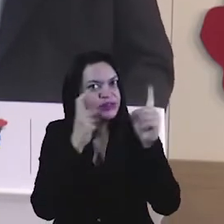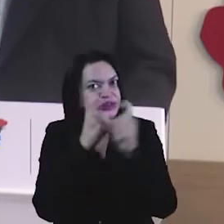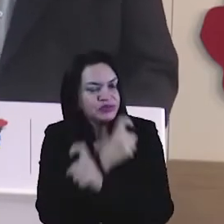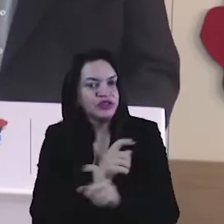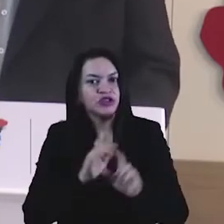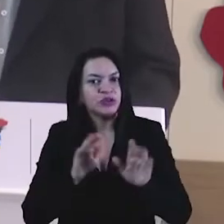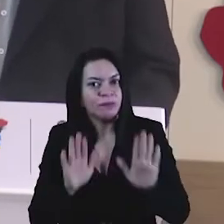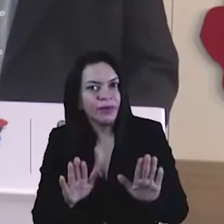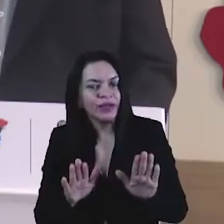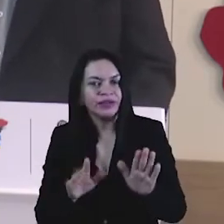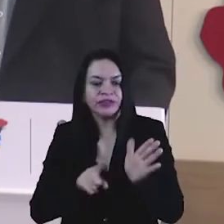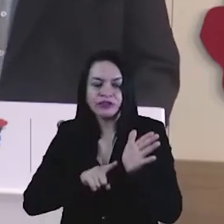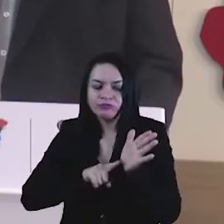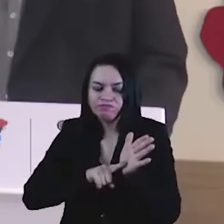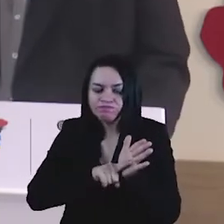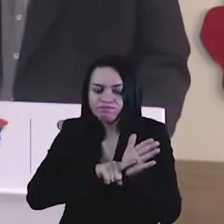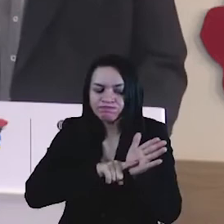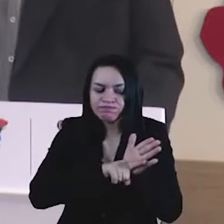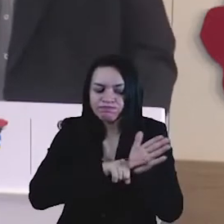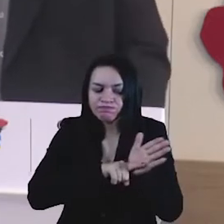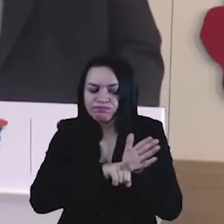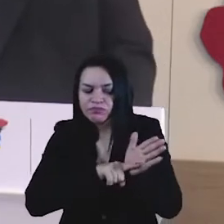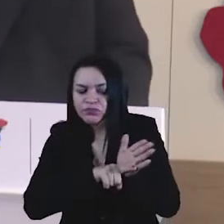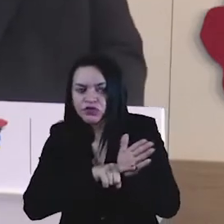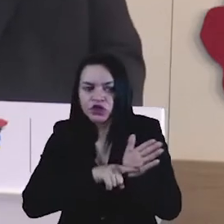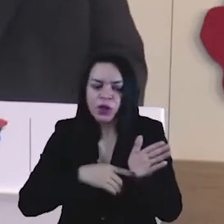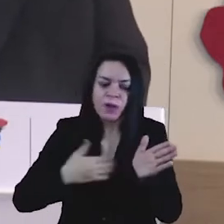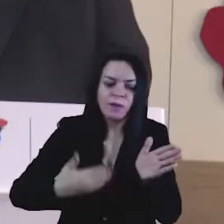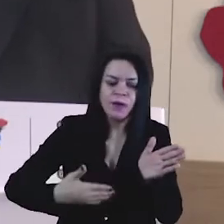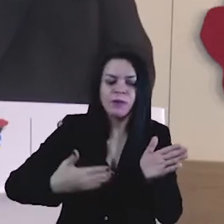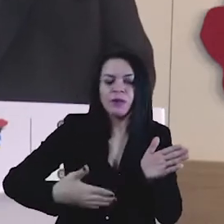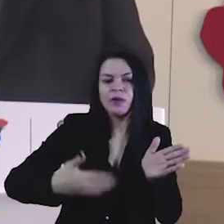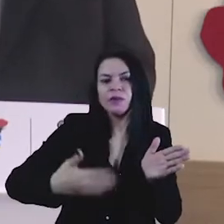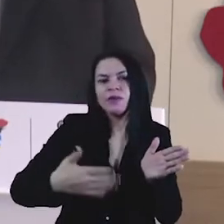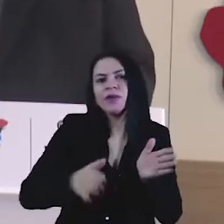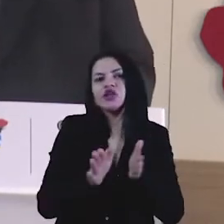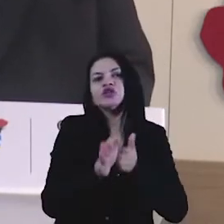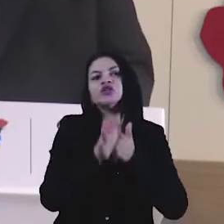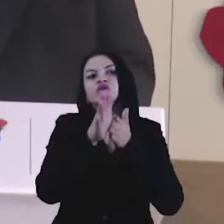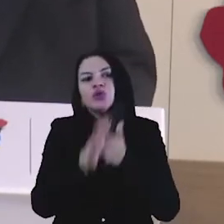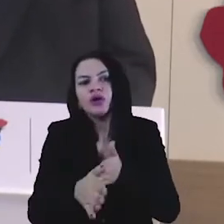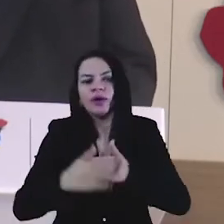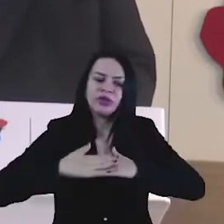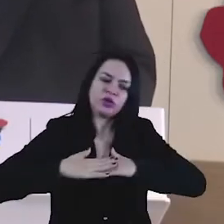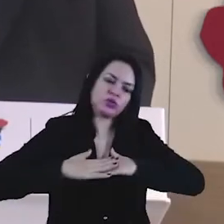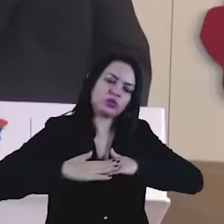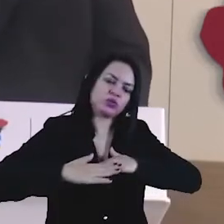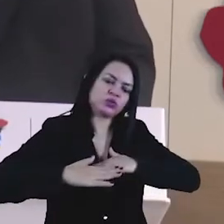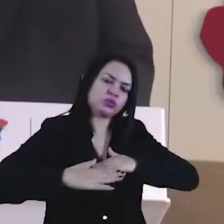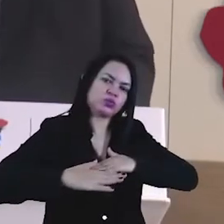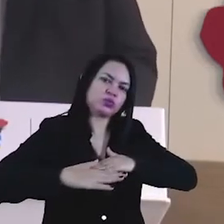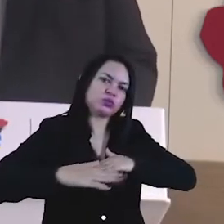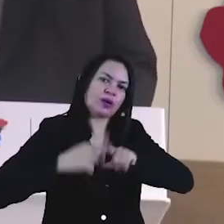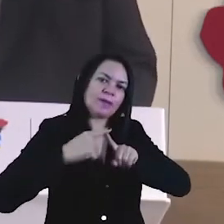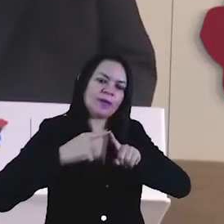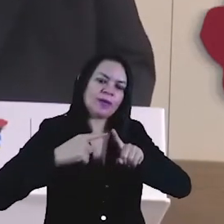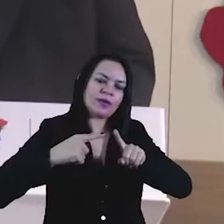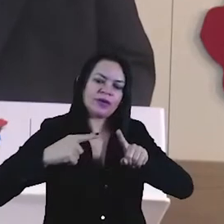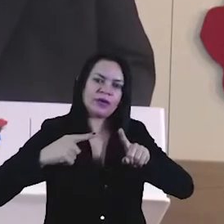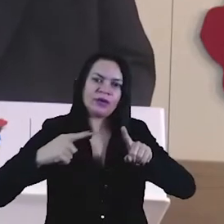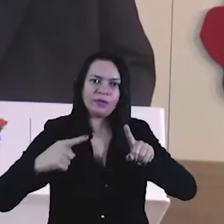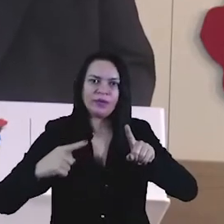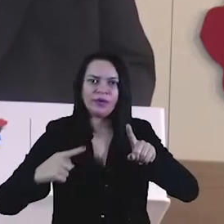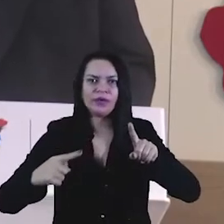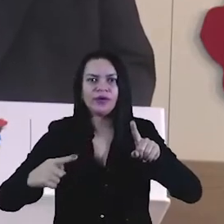forma híbrida. Escolas públicas continuam com aulas remotas. O serviço público estadual também vai continuar